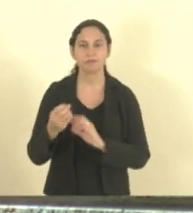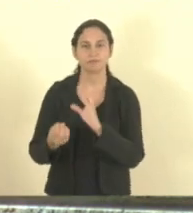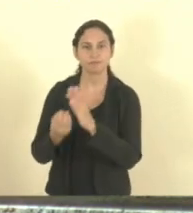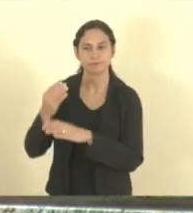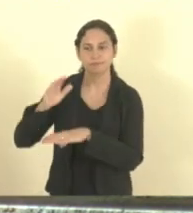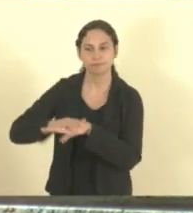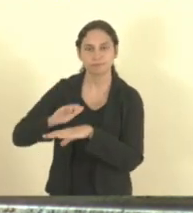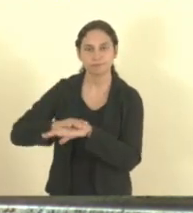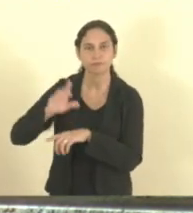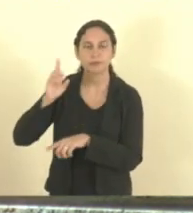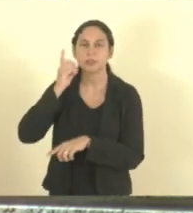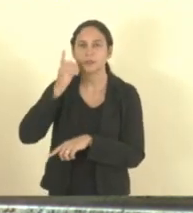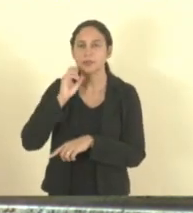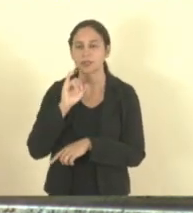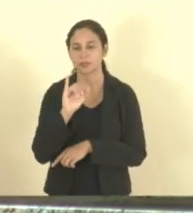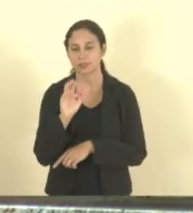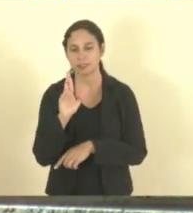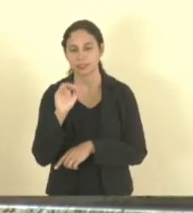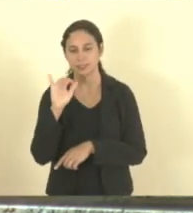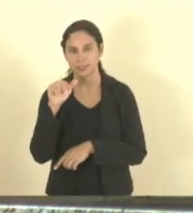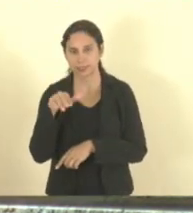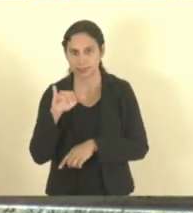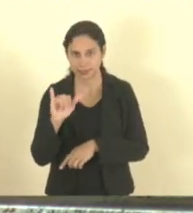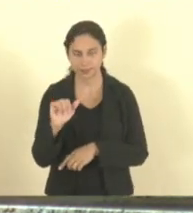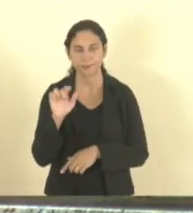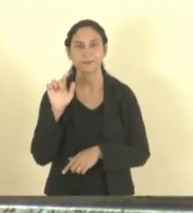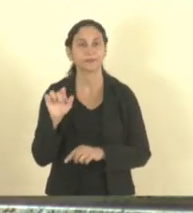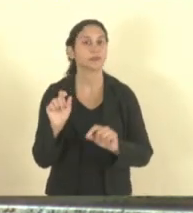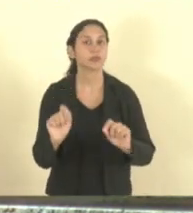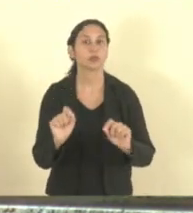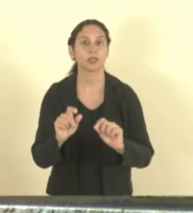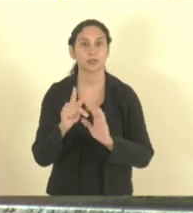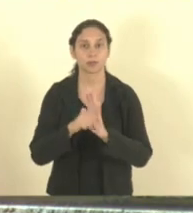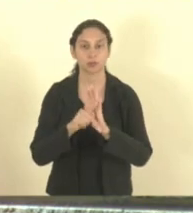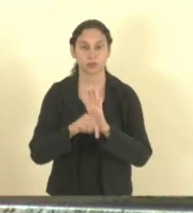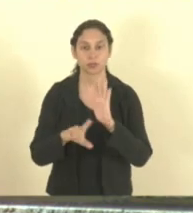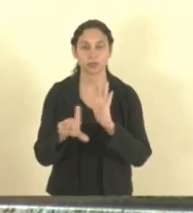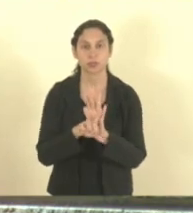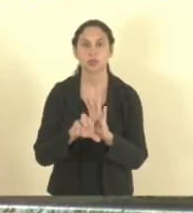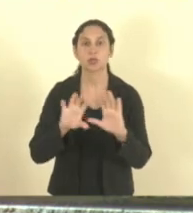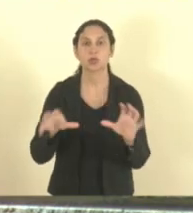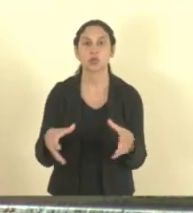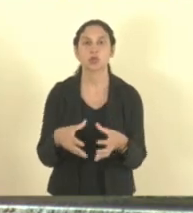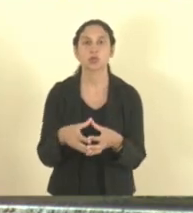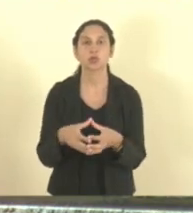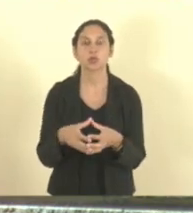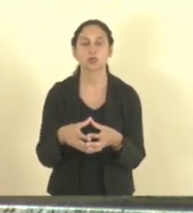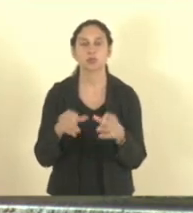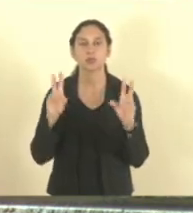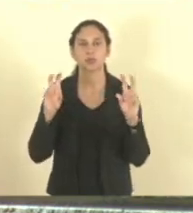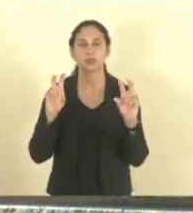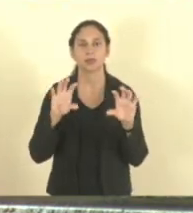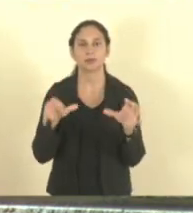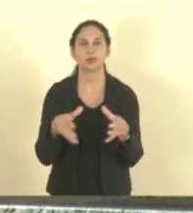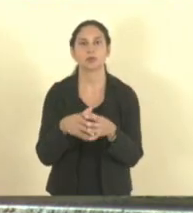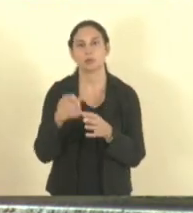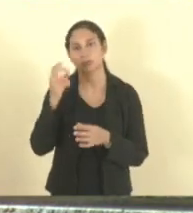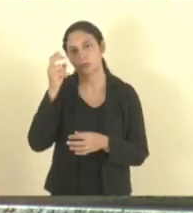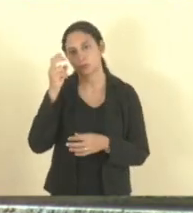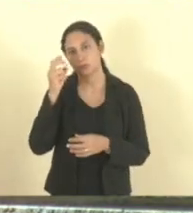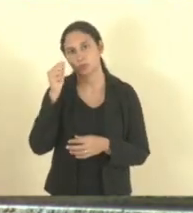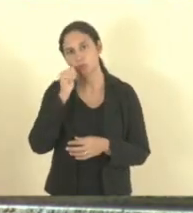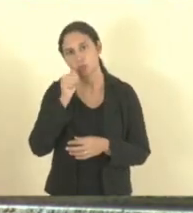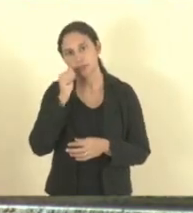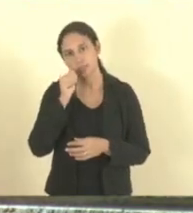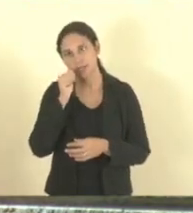de relatoria da deputada Raquel Lessa. Está criando o programa Mulheres na Cultura no âmbito do Estado do Espírito Santo. O